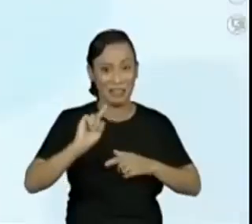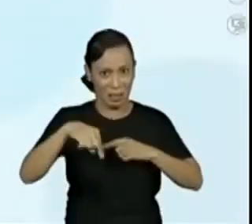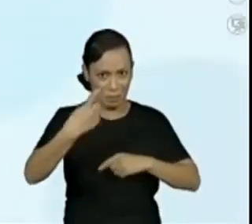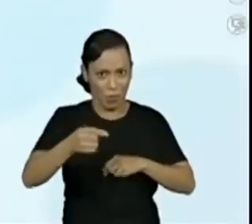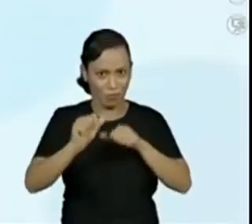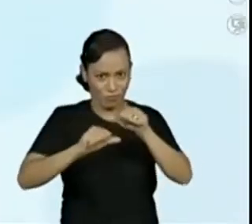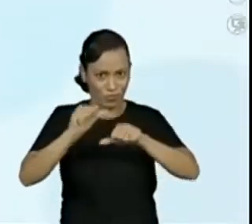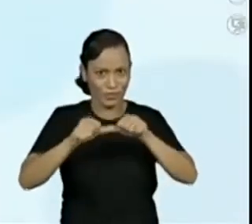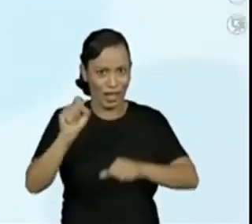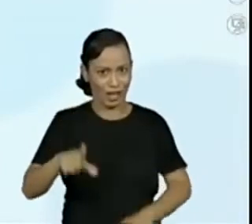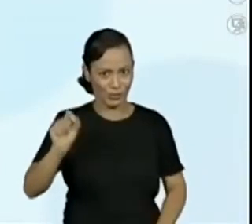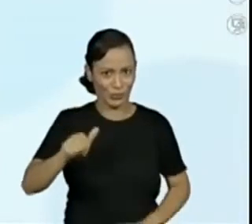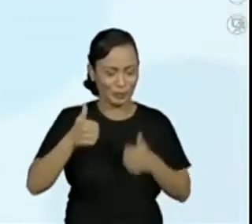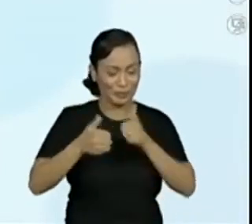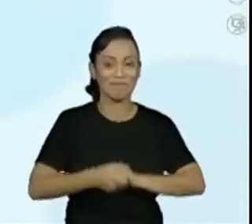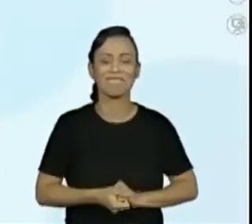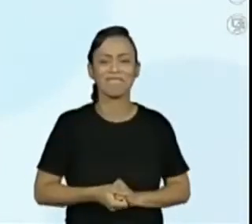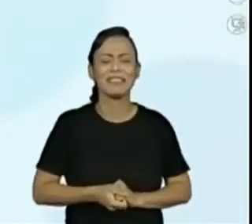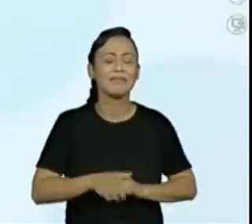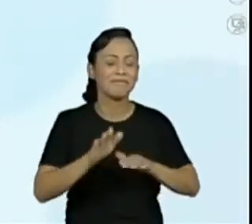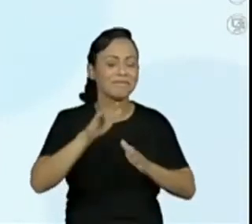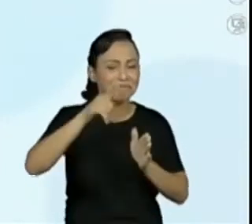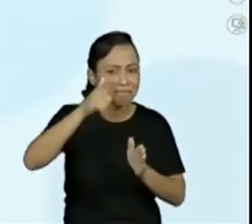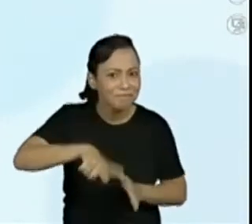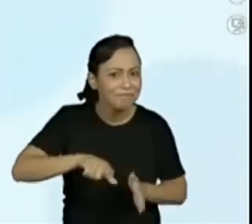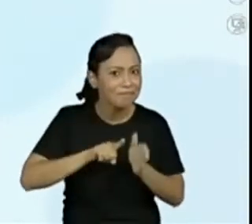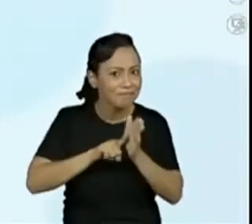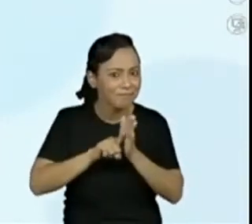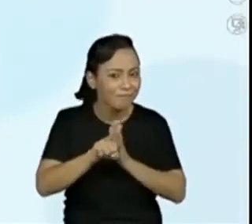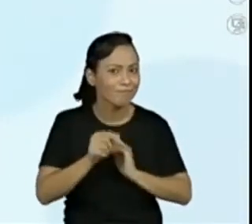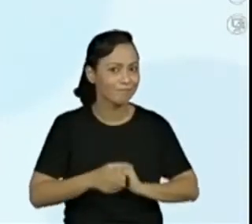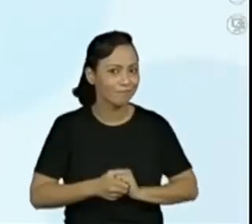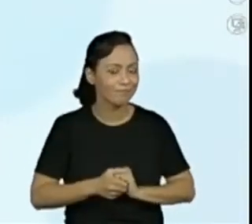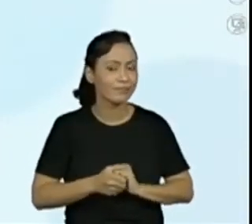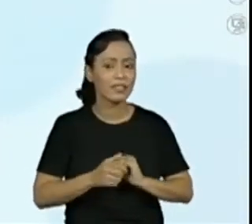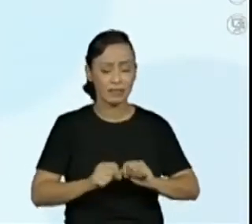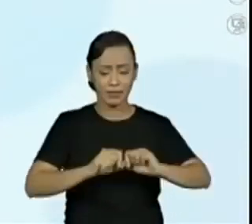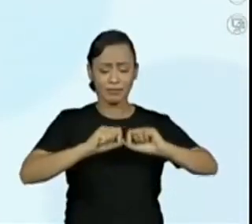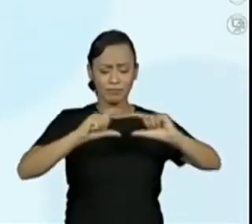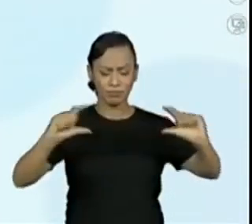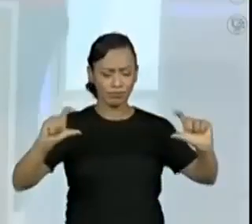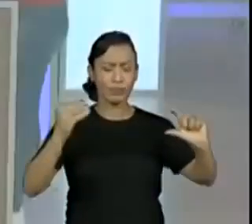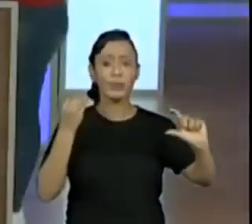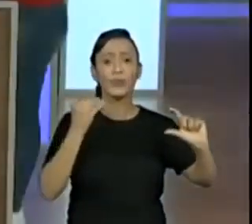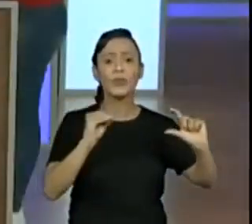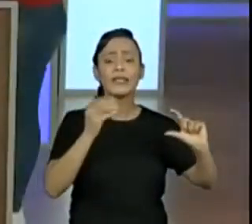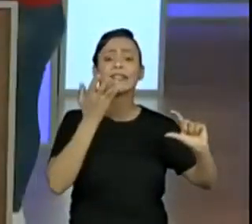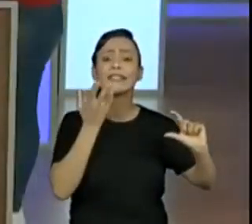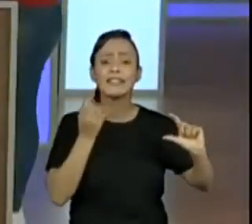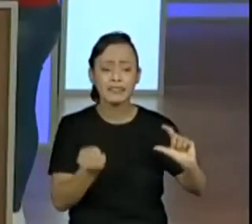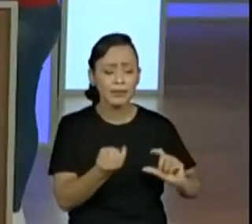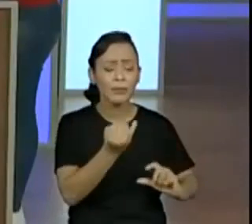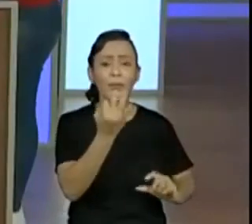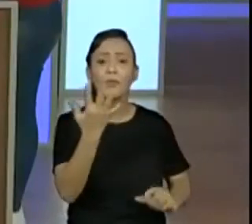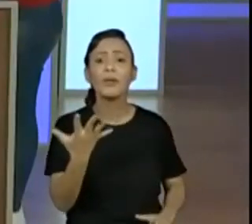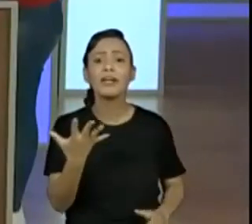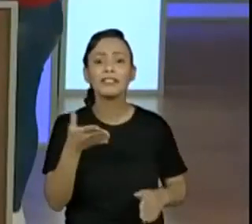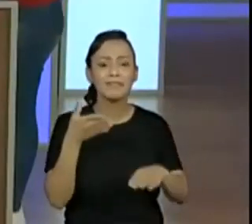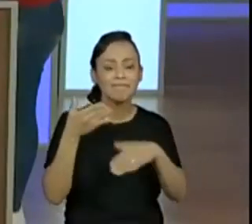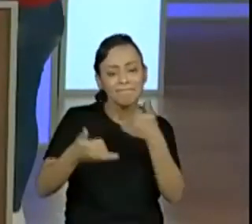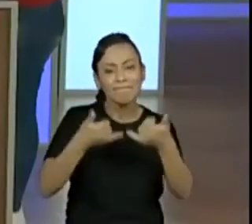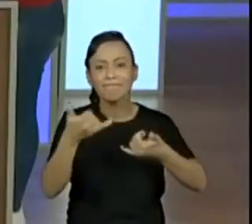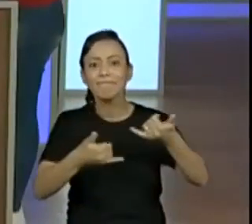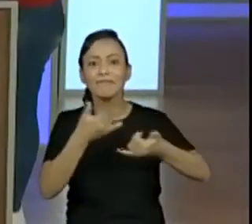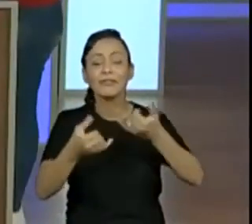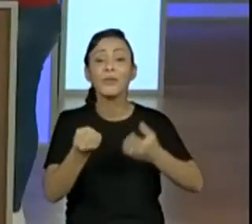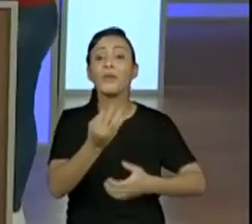Quantas crianças participaram da brincadeira? Ficou fácil ou ficou difícil agora? Ficou fácil agora, muito E agora? Como que a gente faz isso?